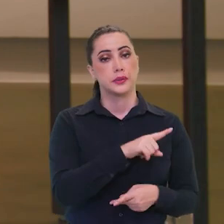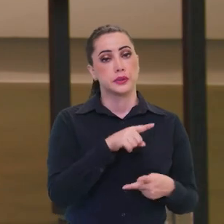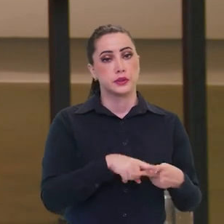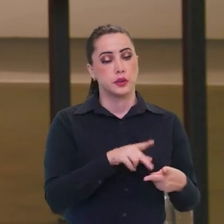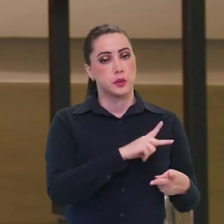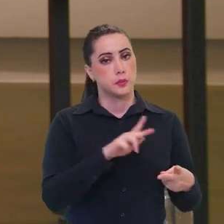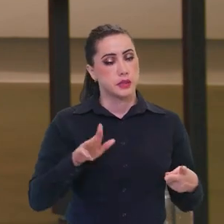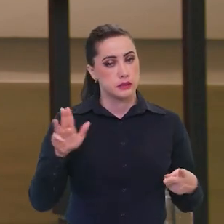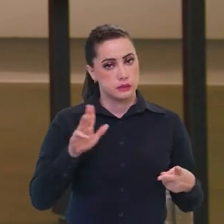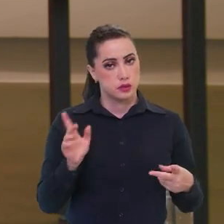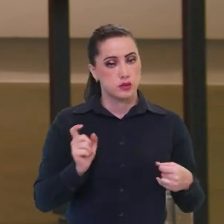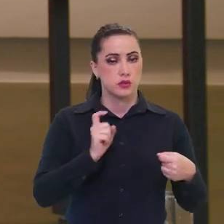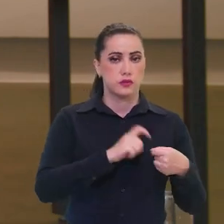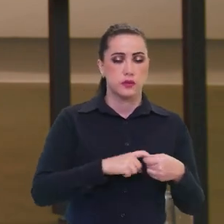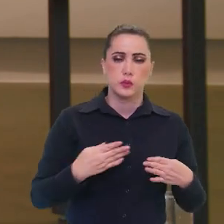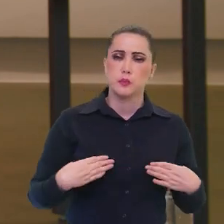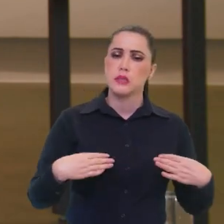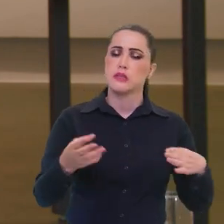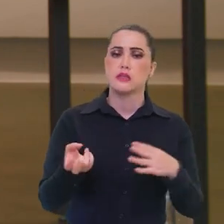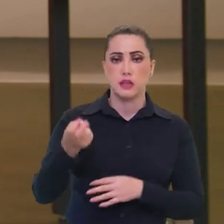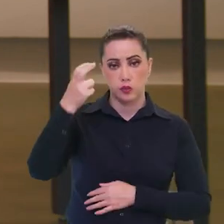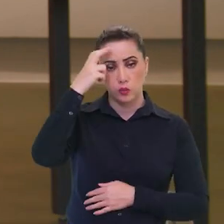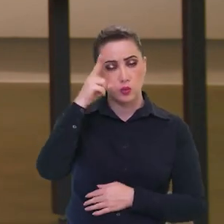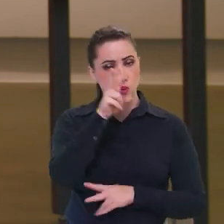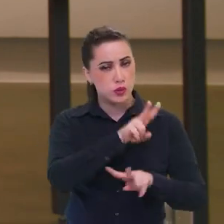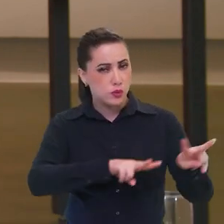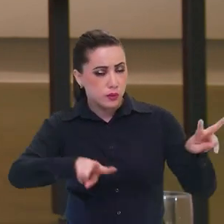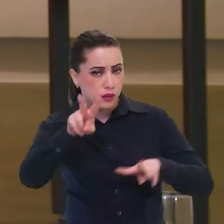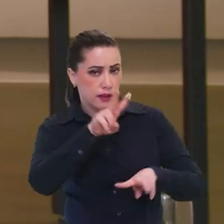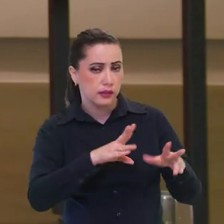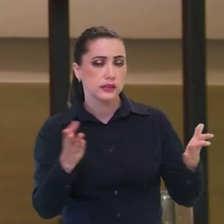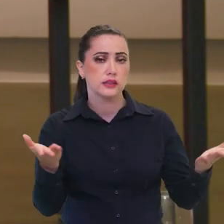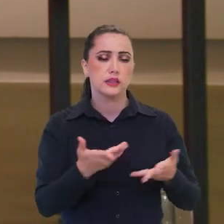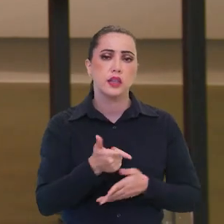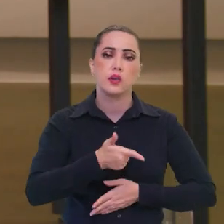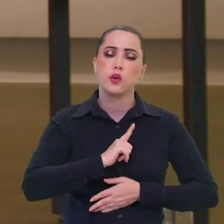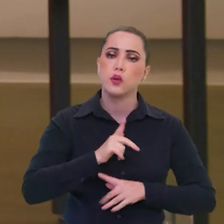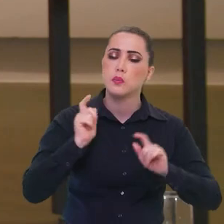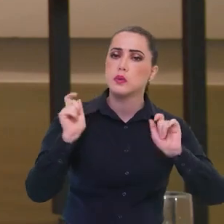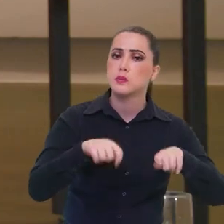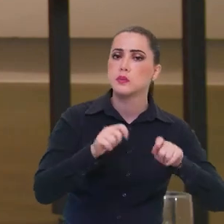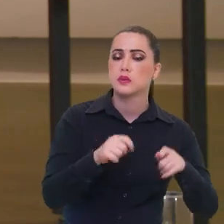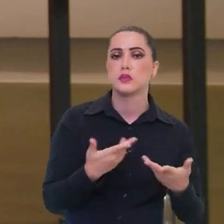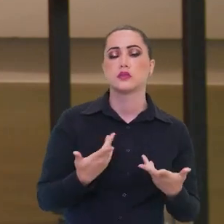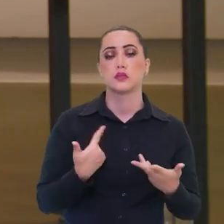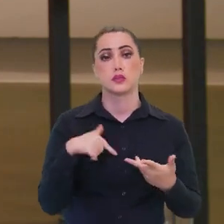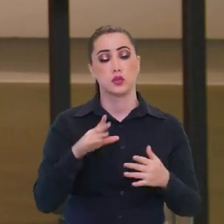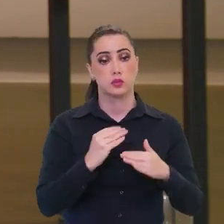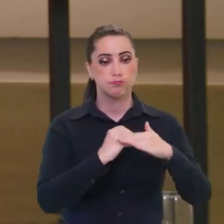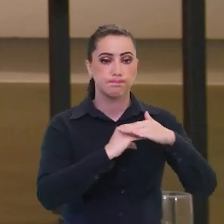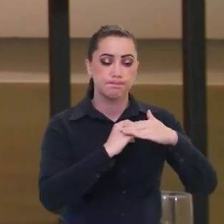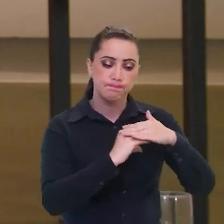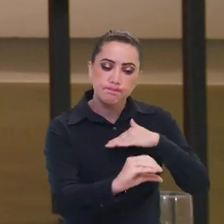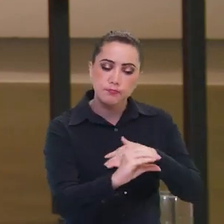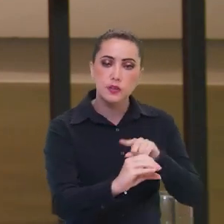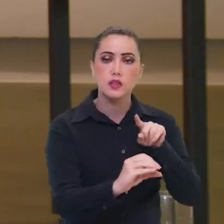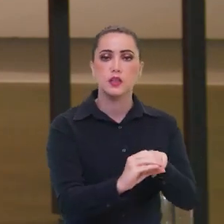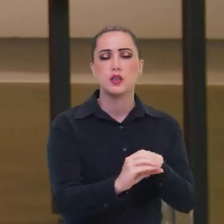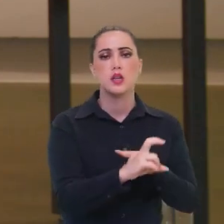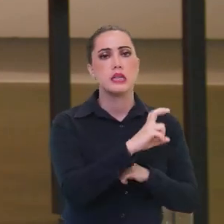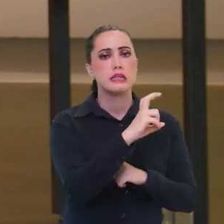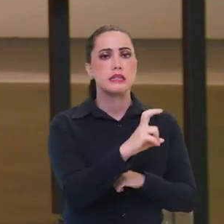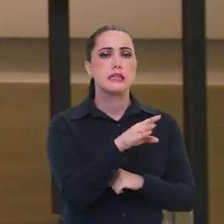Cultura, com esse olhar que ele tem, quando ele provê a possibilidade de um aporte